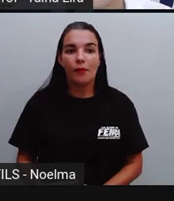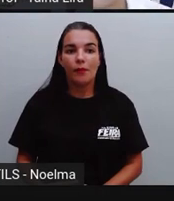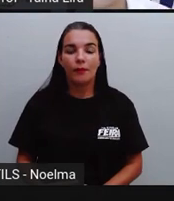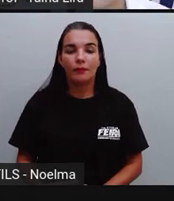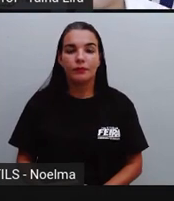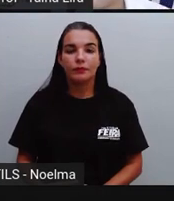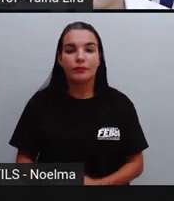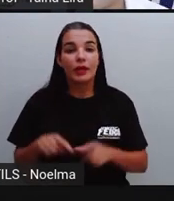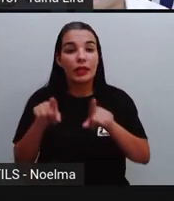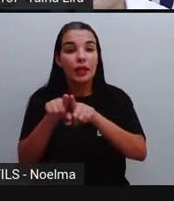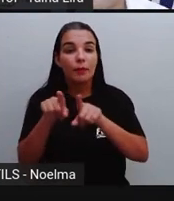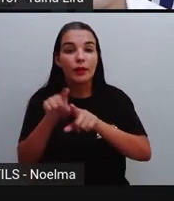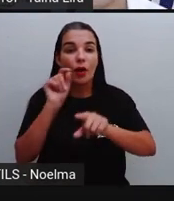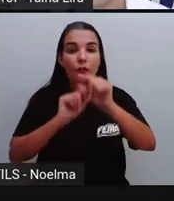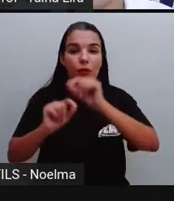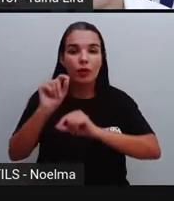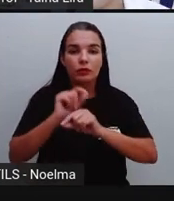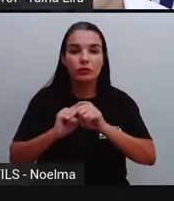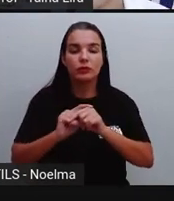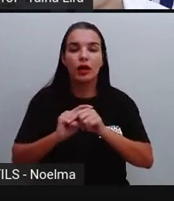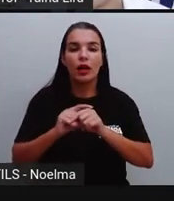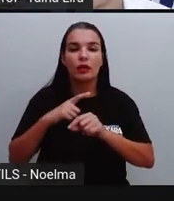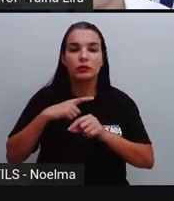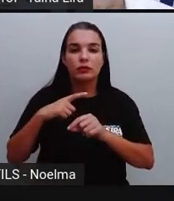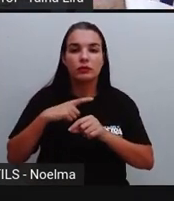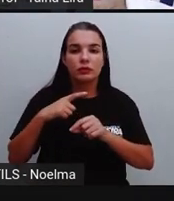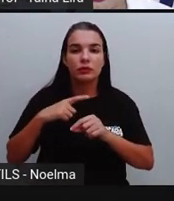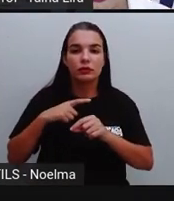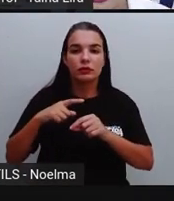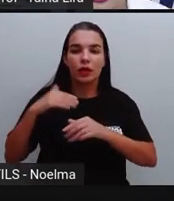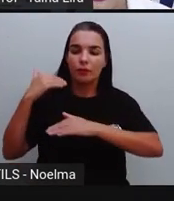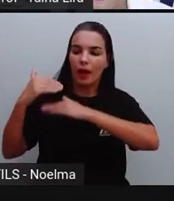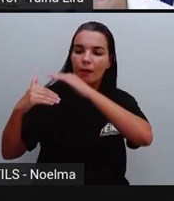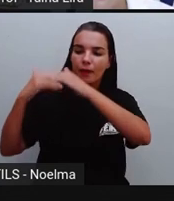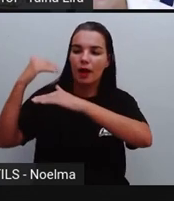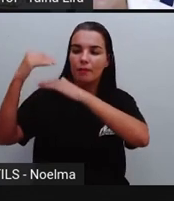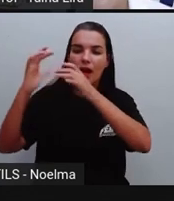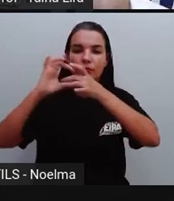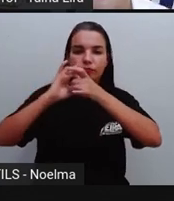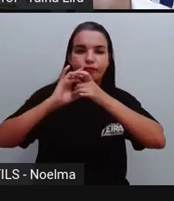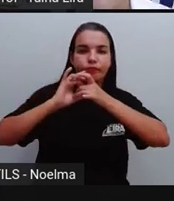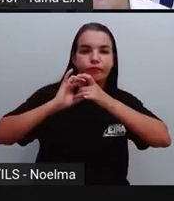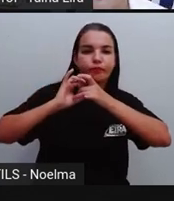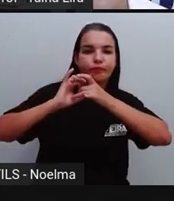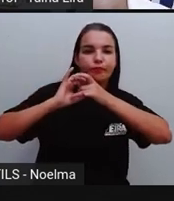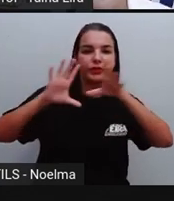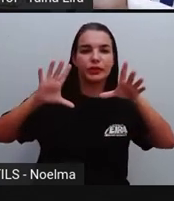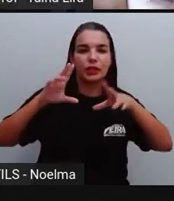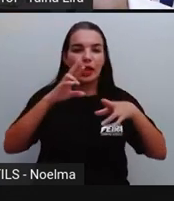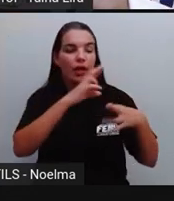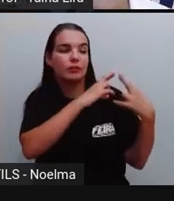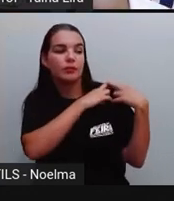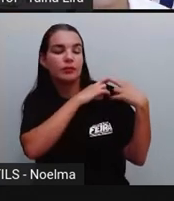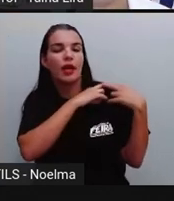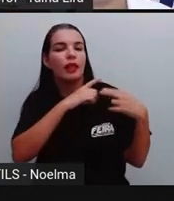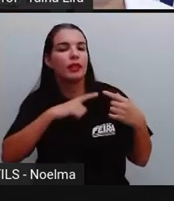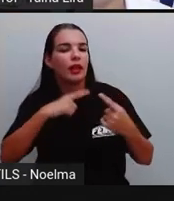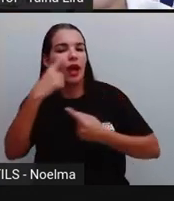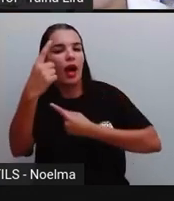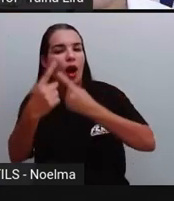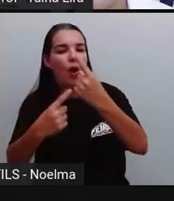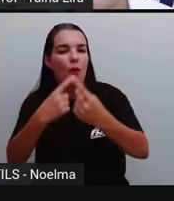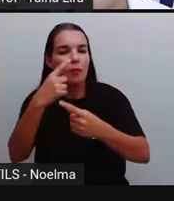gestão democrática possa aí acontecer, Existem aí algumas